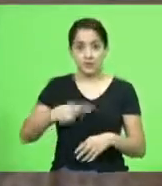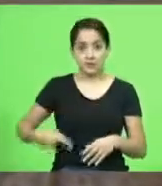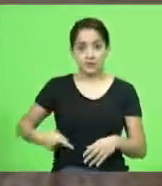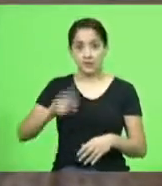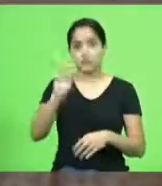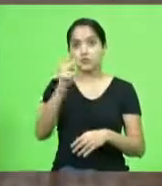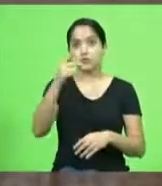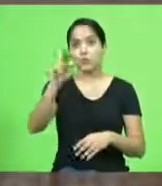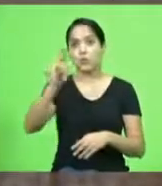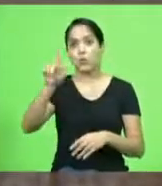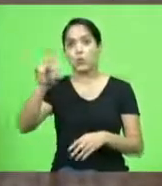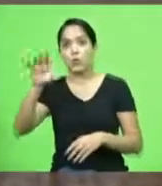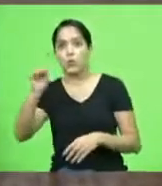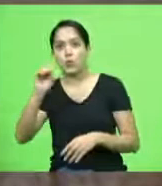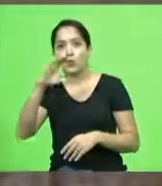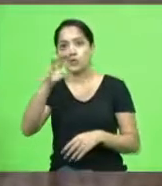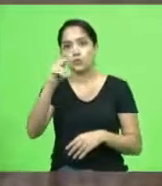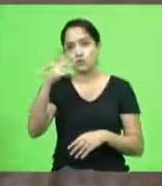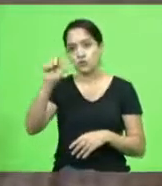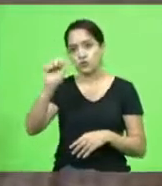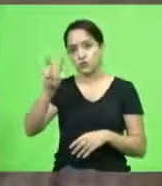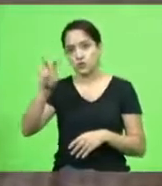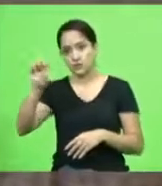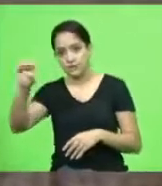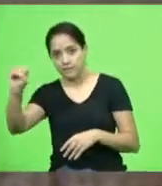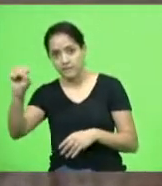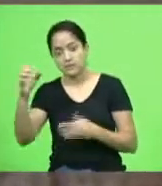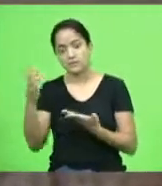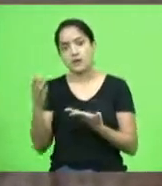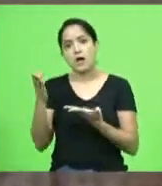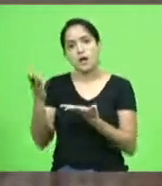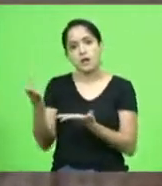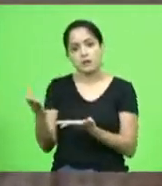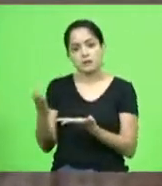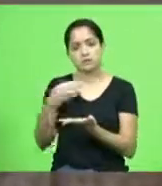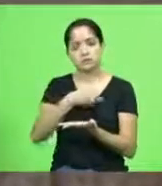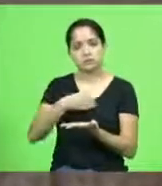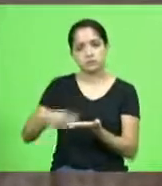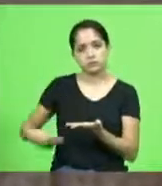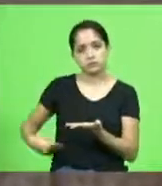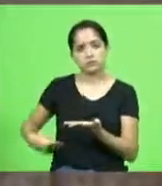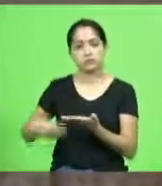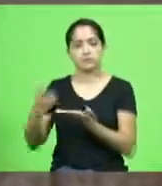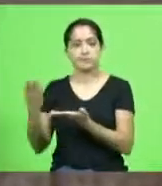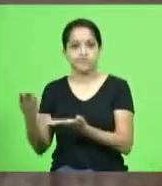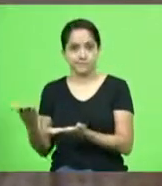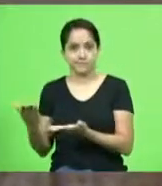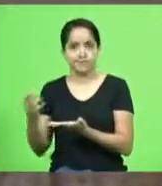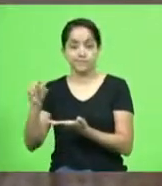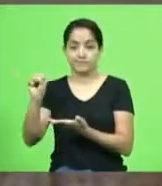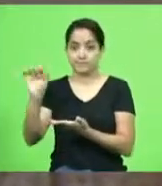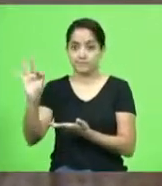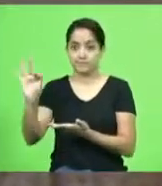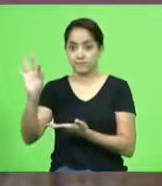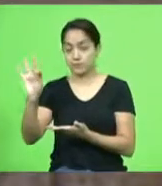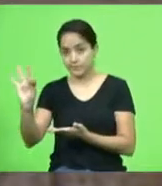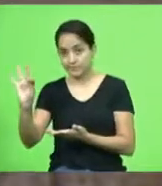uma tirania de direita aí um cara desse é ministro do STF